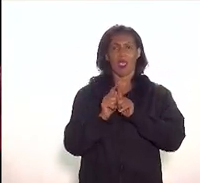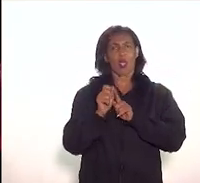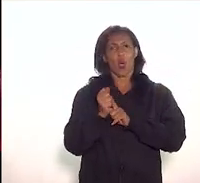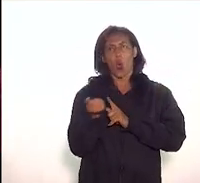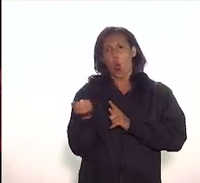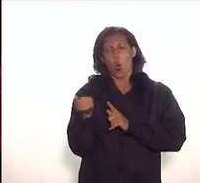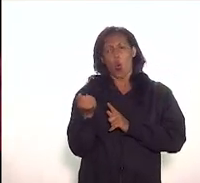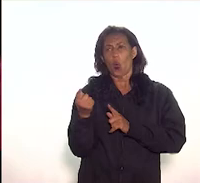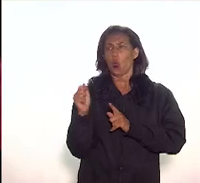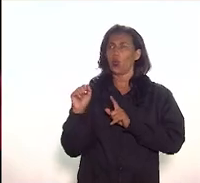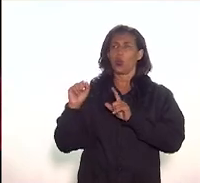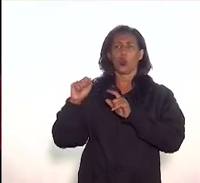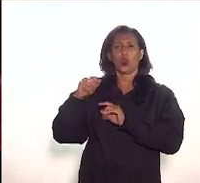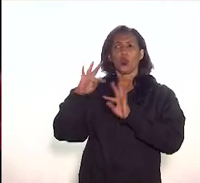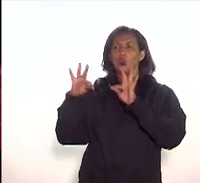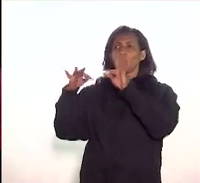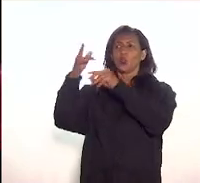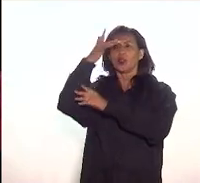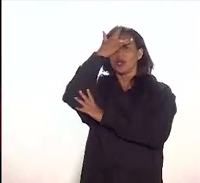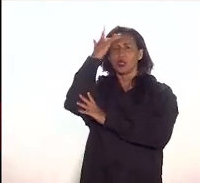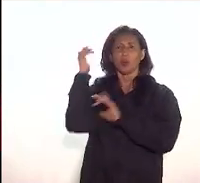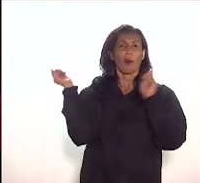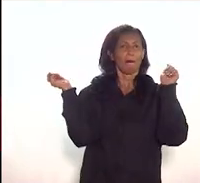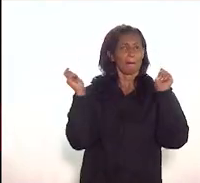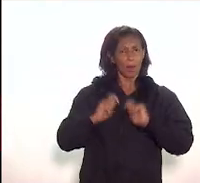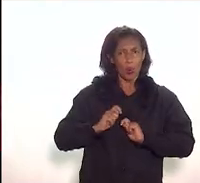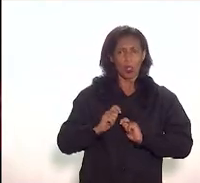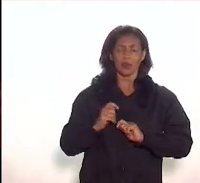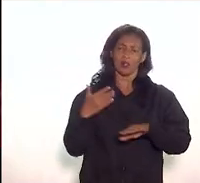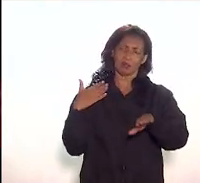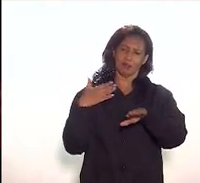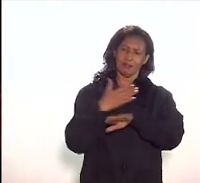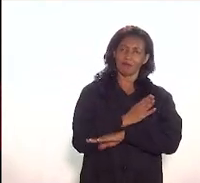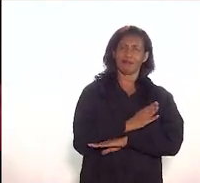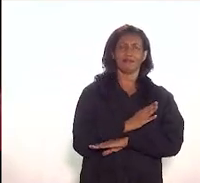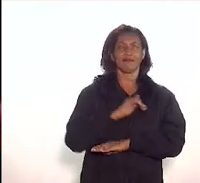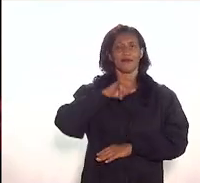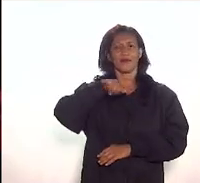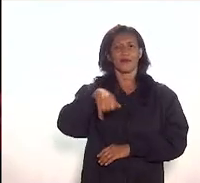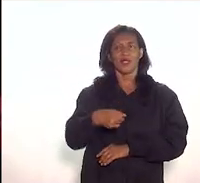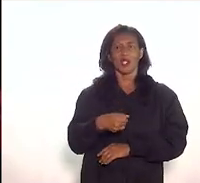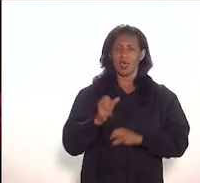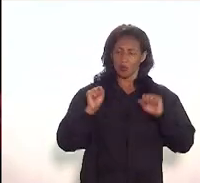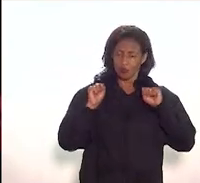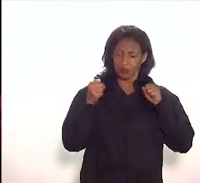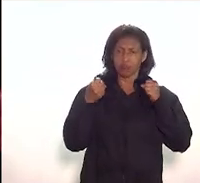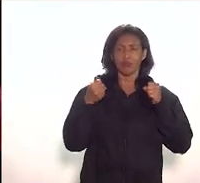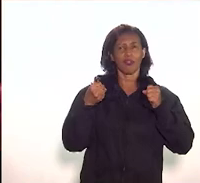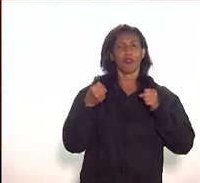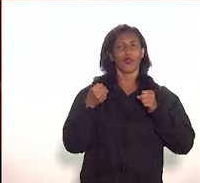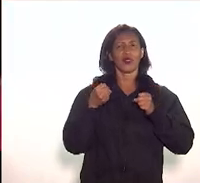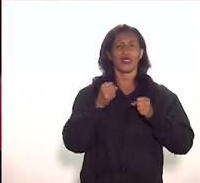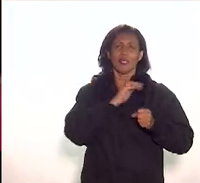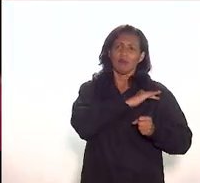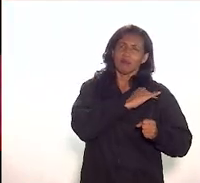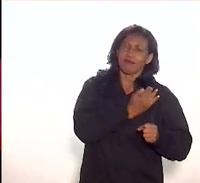também todo mundo possa se apropriar disso né e fortalecer essa